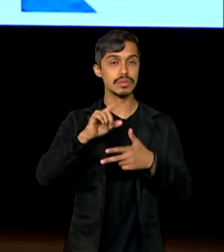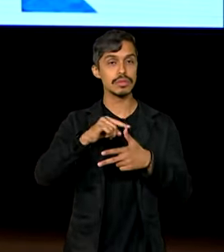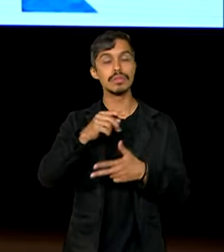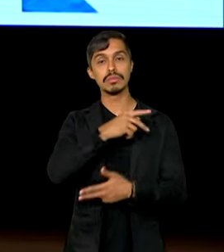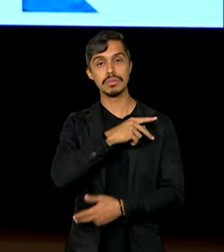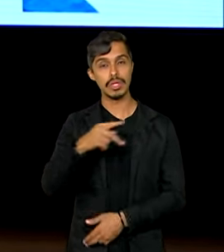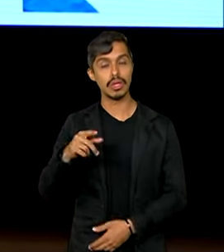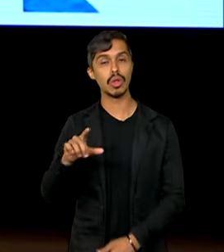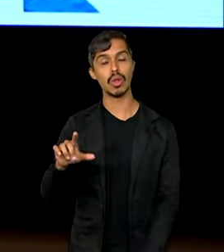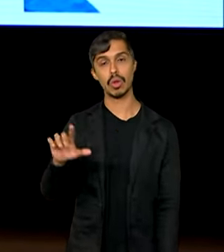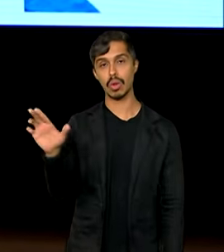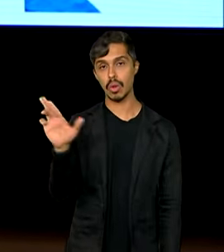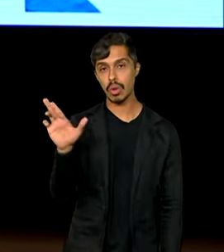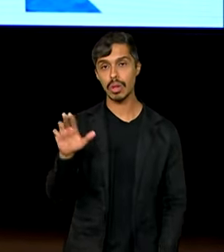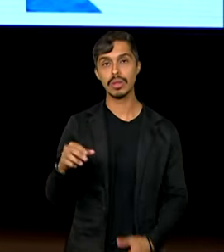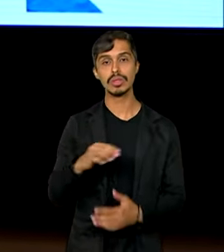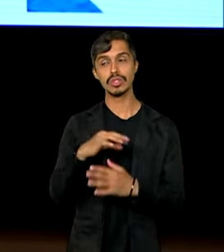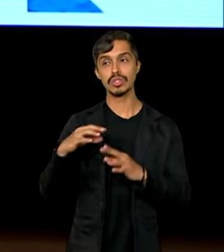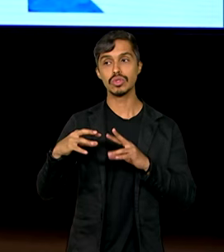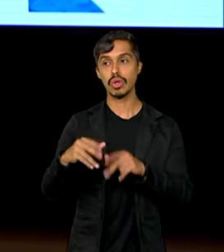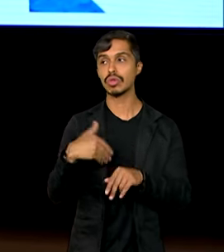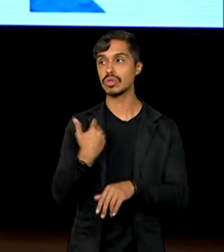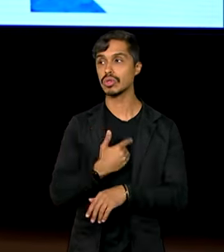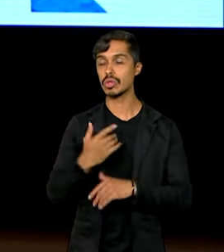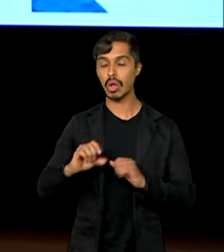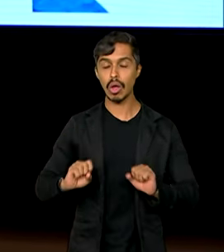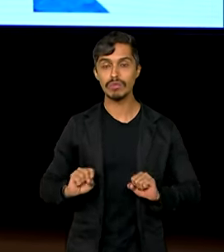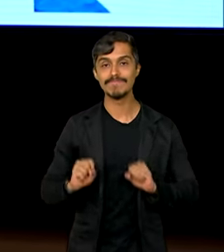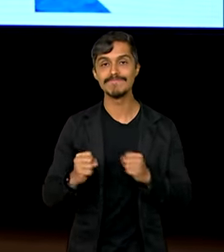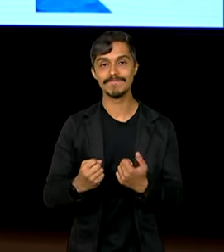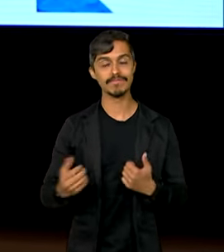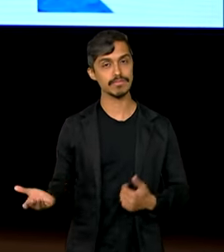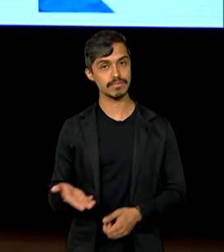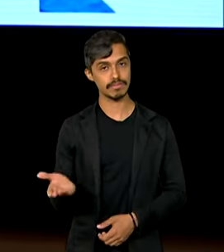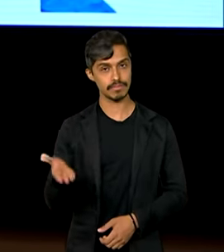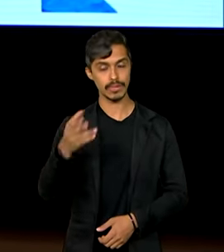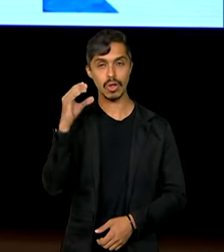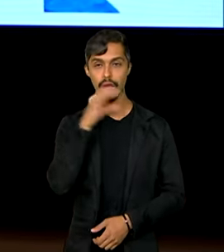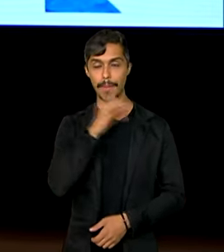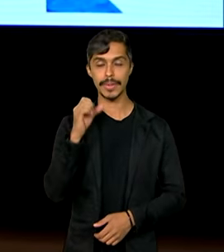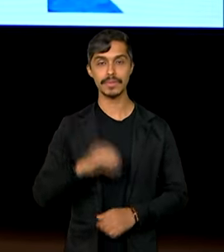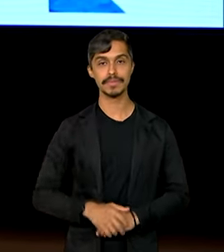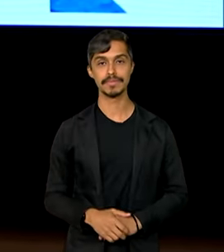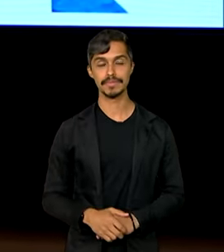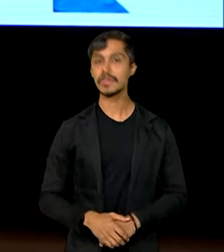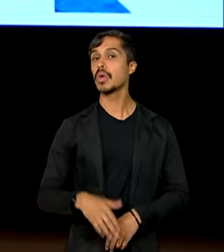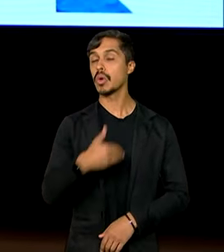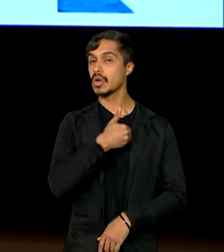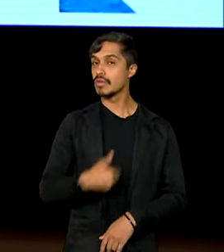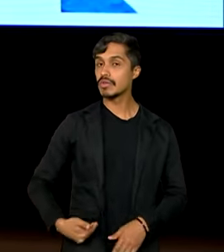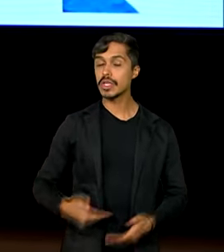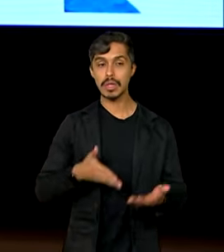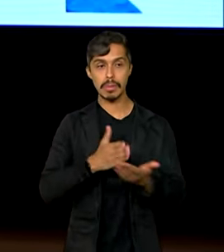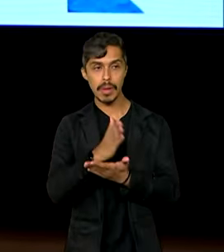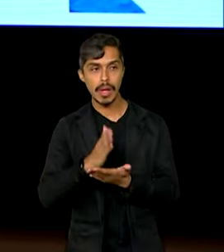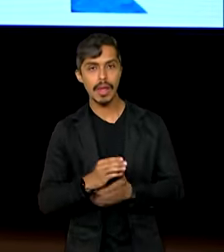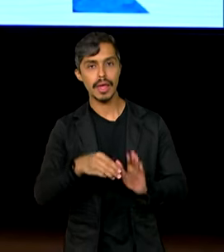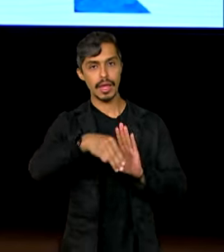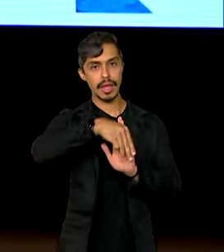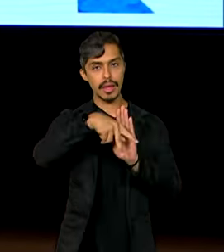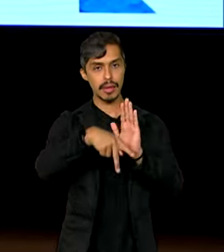precisamos de medidas que sejam céleres. Inclusive, o governo tem aprovado medidas provisórias